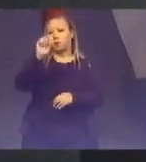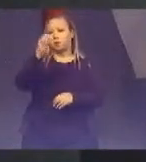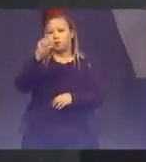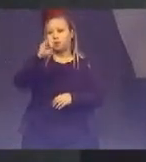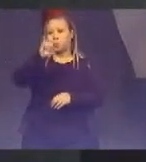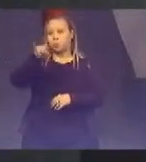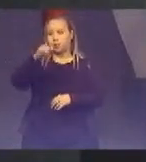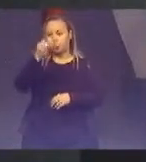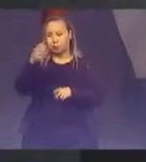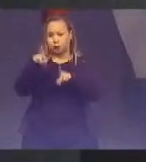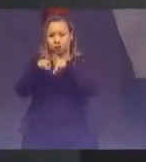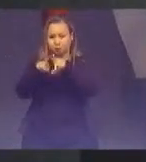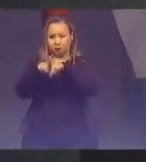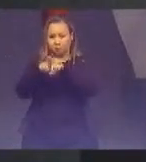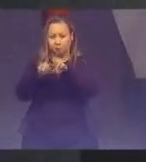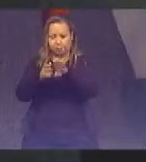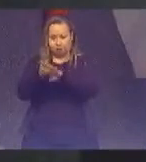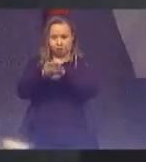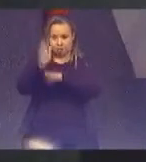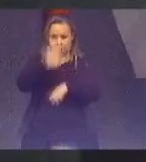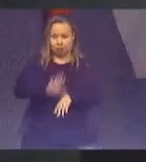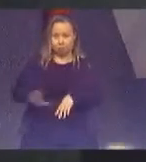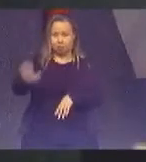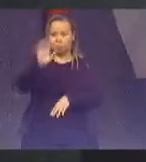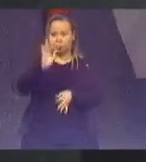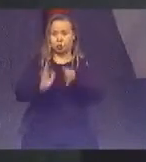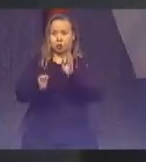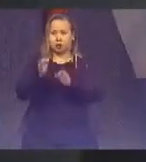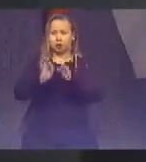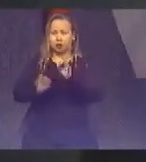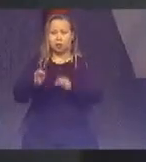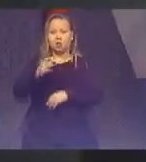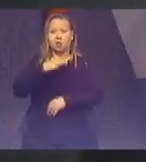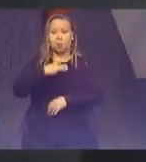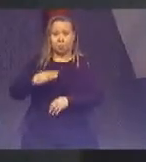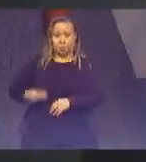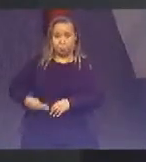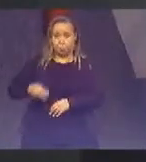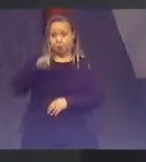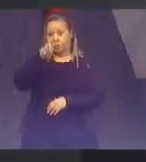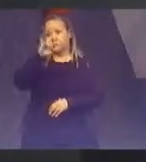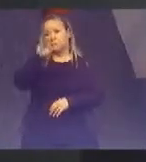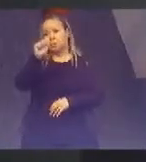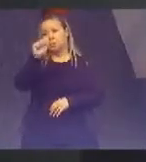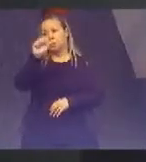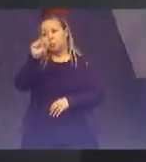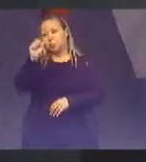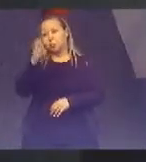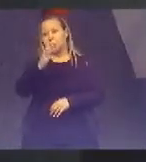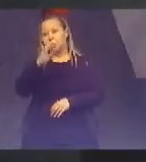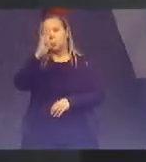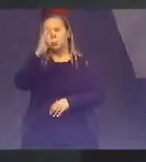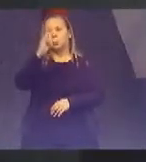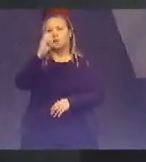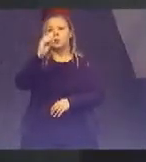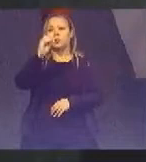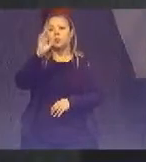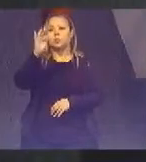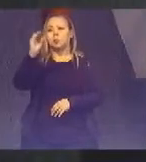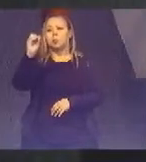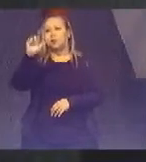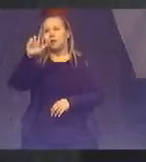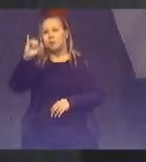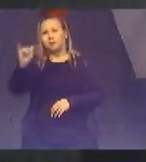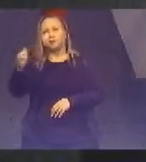Noronha e pelo Conselho Nacional de Justiça, presidido pelo ministro Dias Toffoli, tem abraçado a sustentabilidade